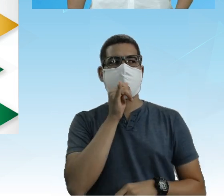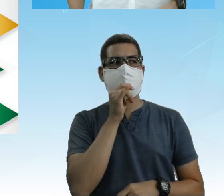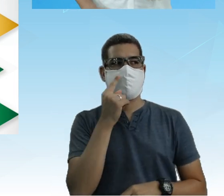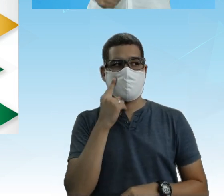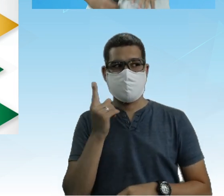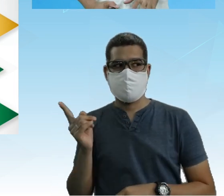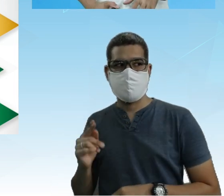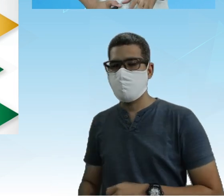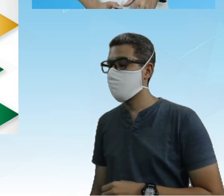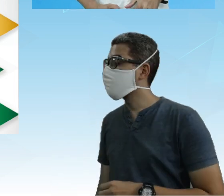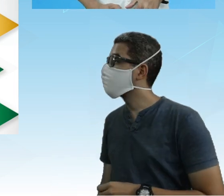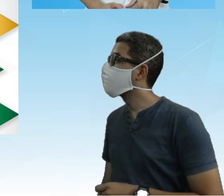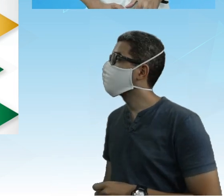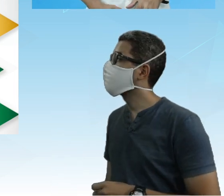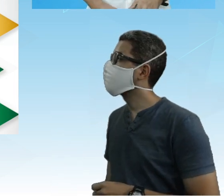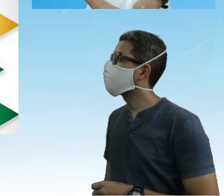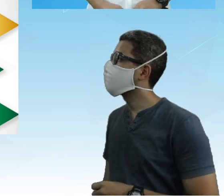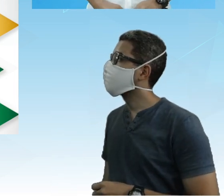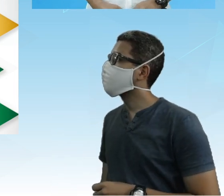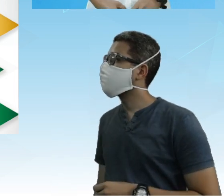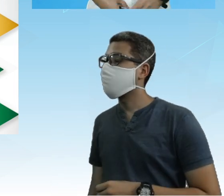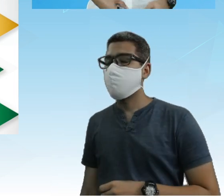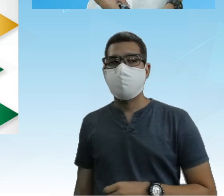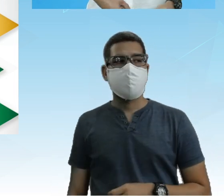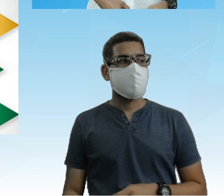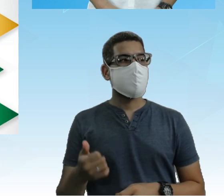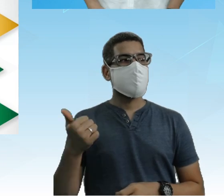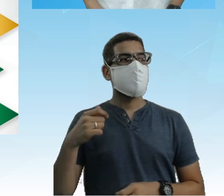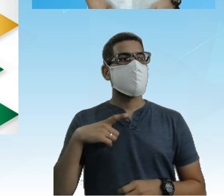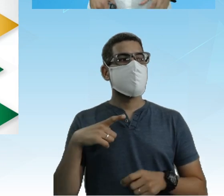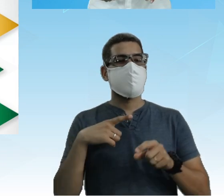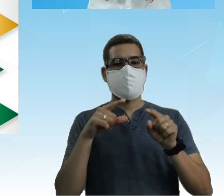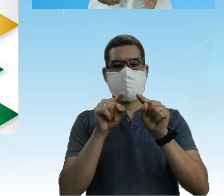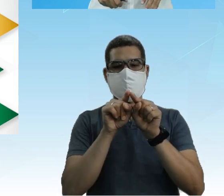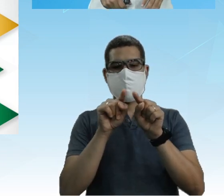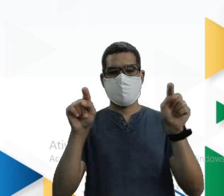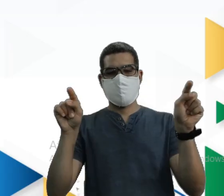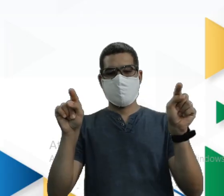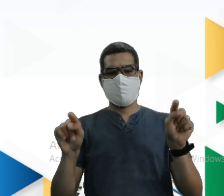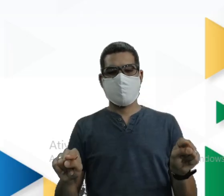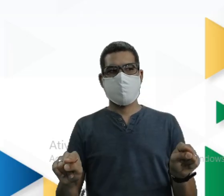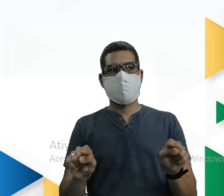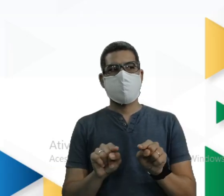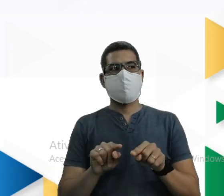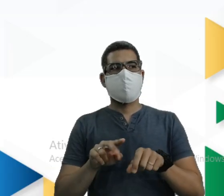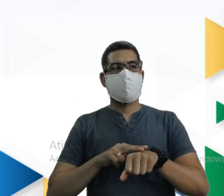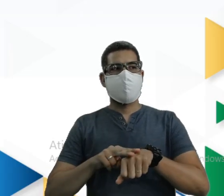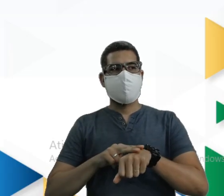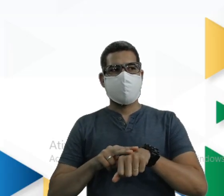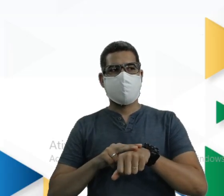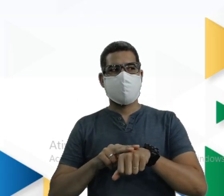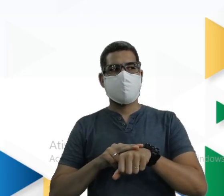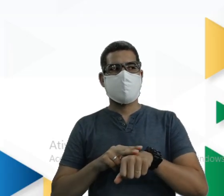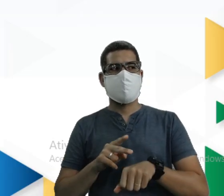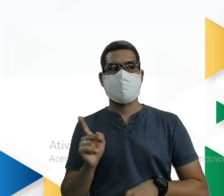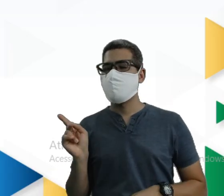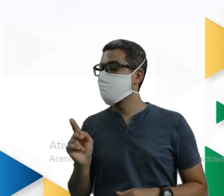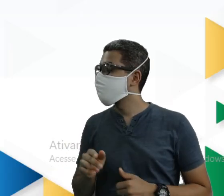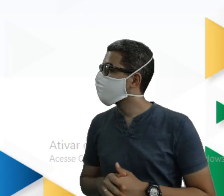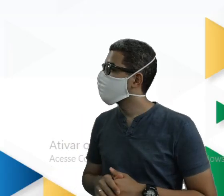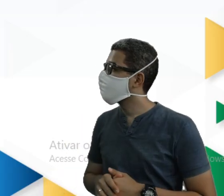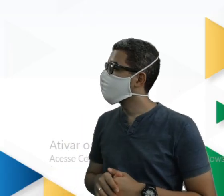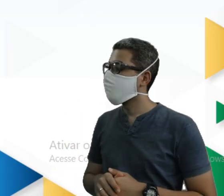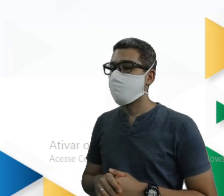mostrar Aqui, ó, no plano cartesiano a gente tem um retângulo Tá posto aí, tá meio verdinho, não é isso? Beleza, tá aí, ó,